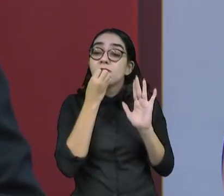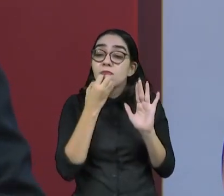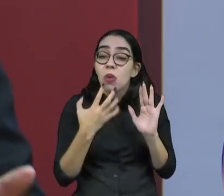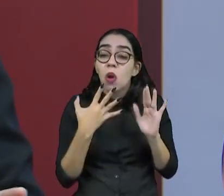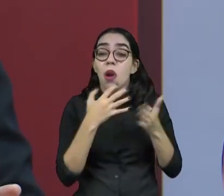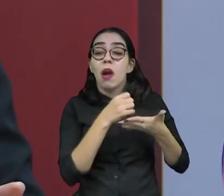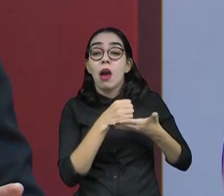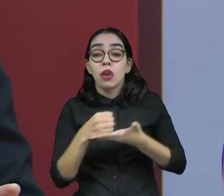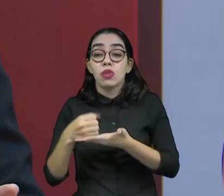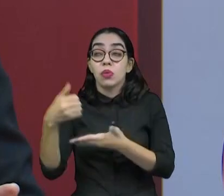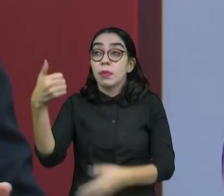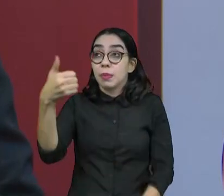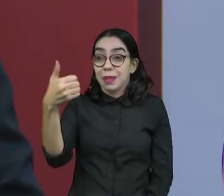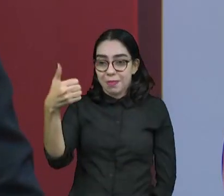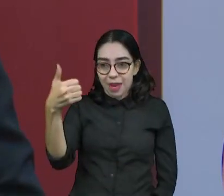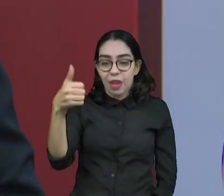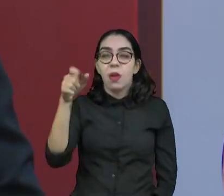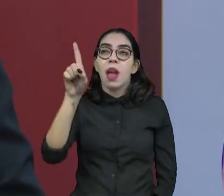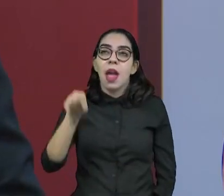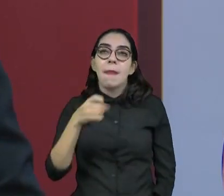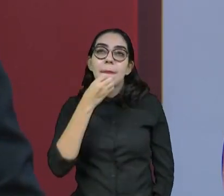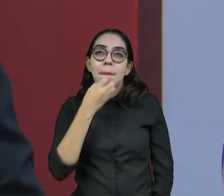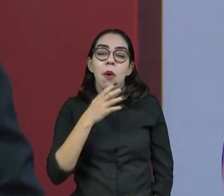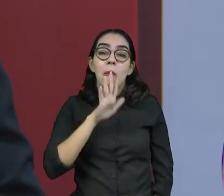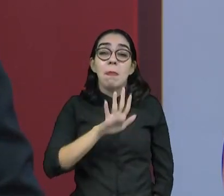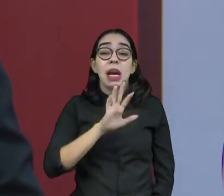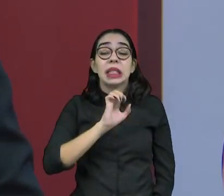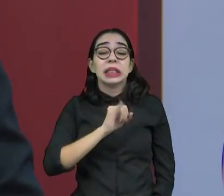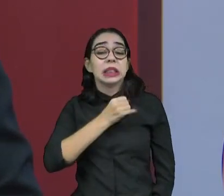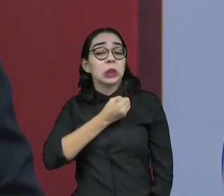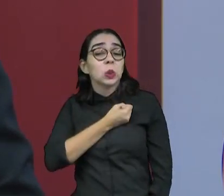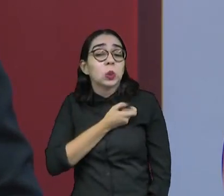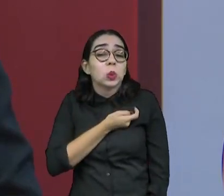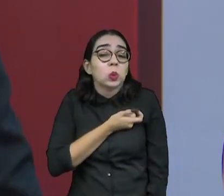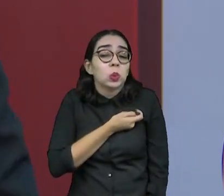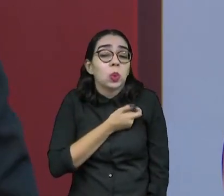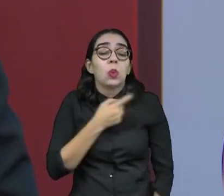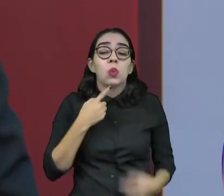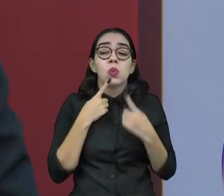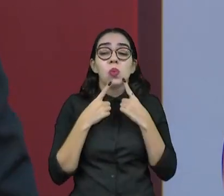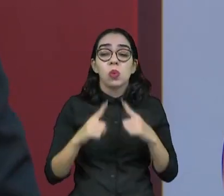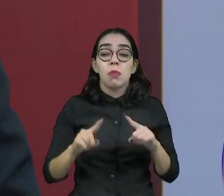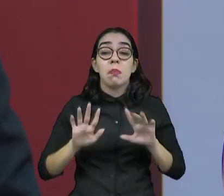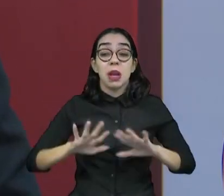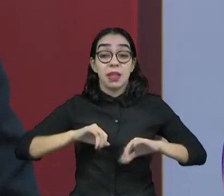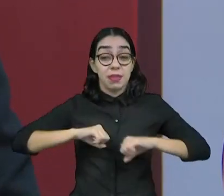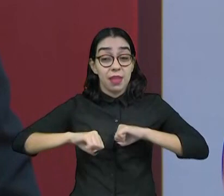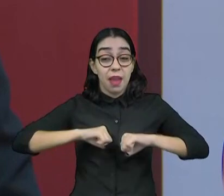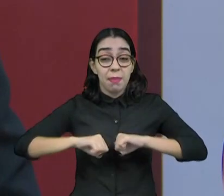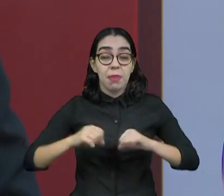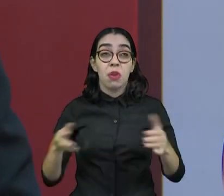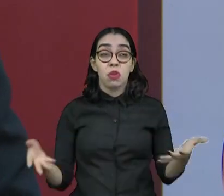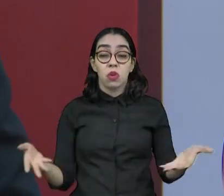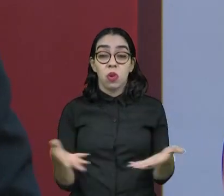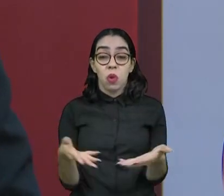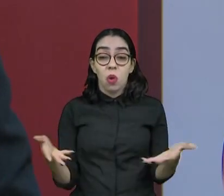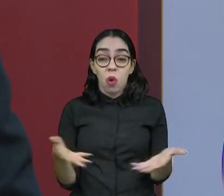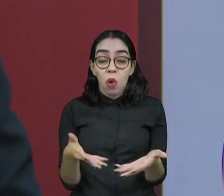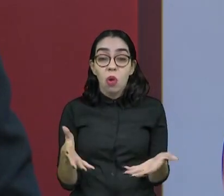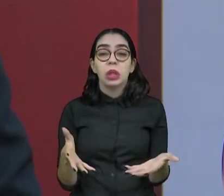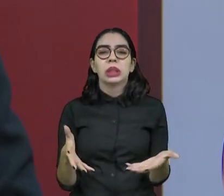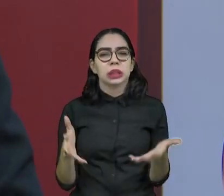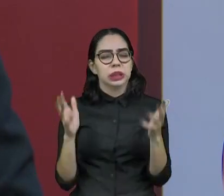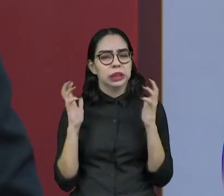foi o desafeto de quem está atrás, mas nunca houve um debate como nós estamos vendo hoje, então é mais um